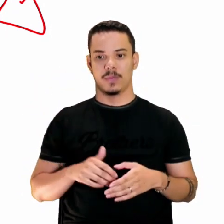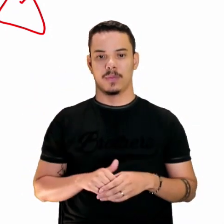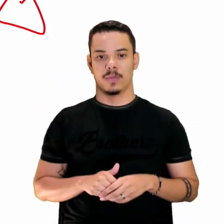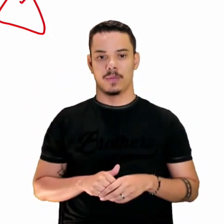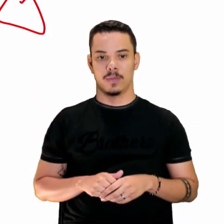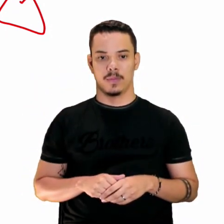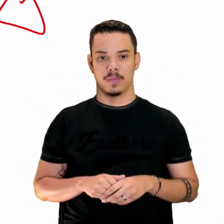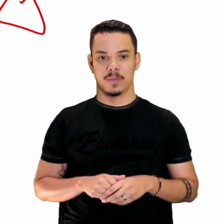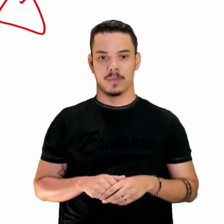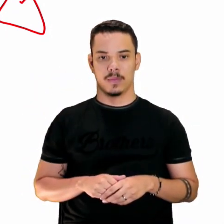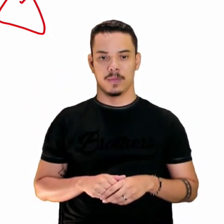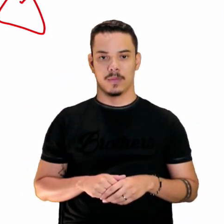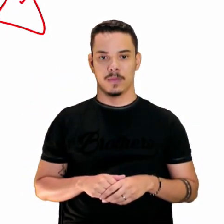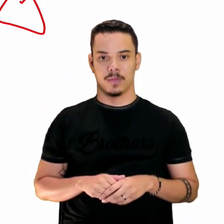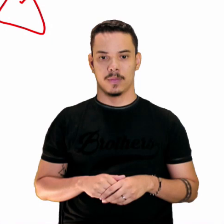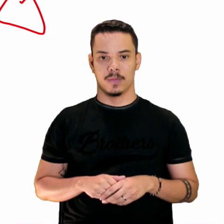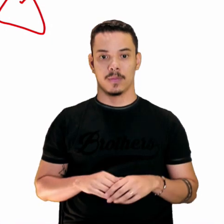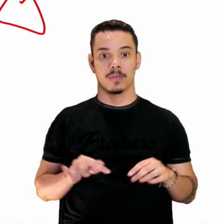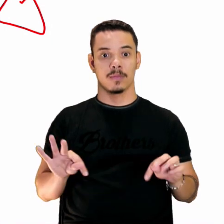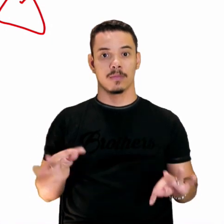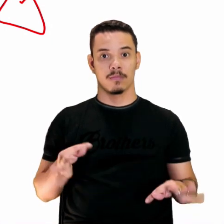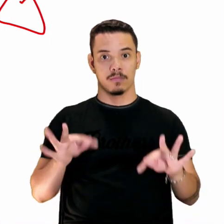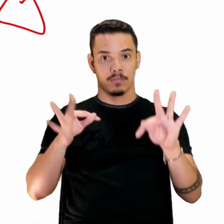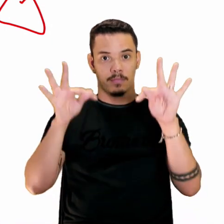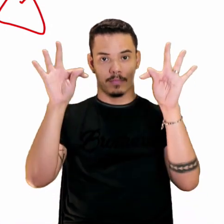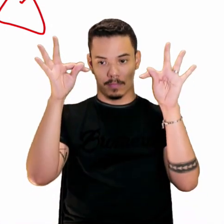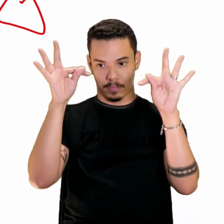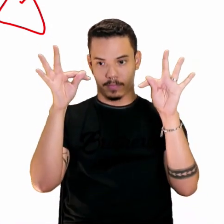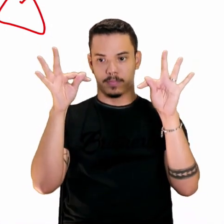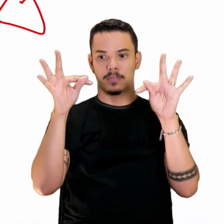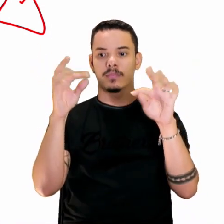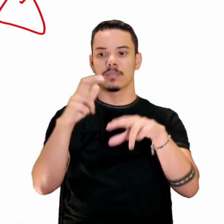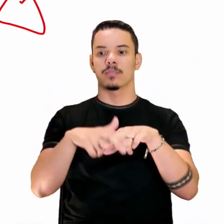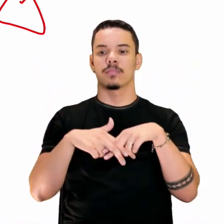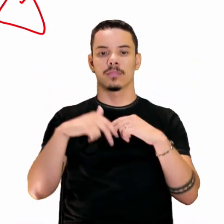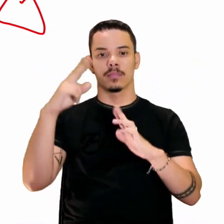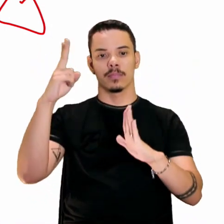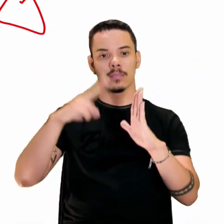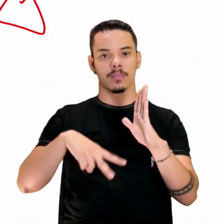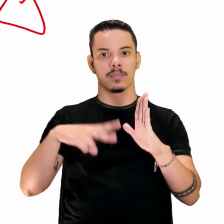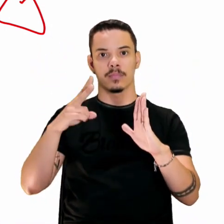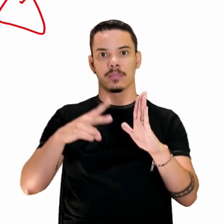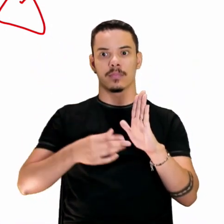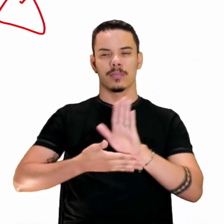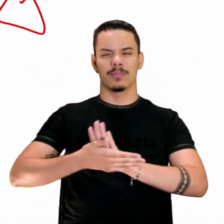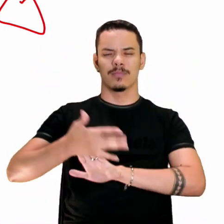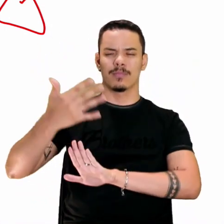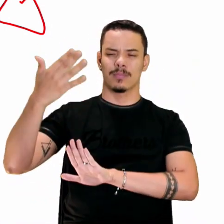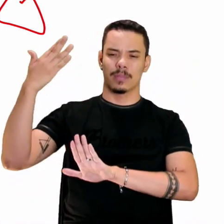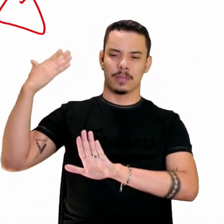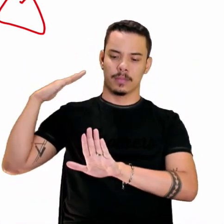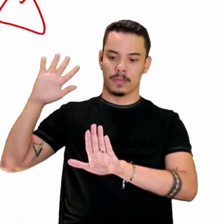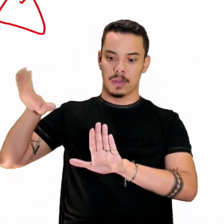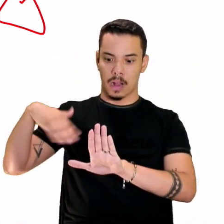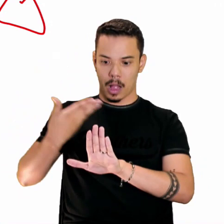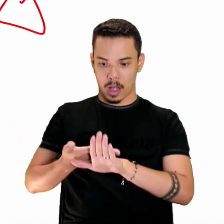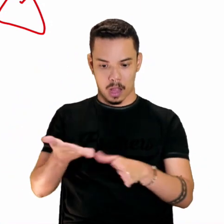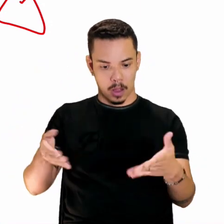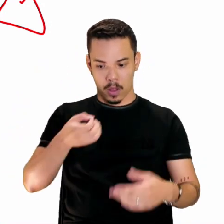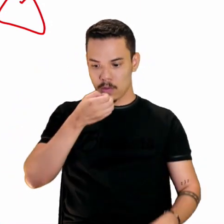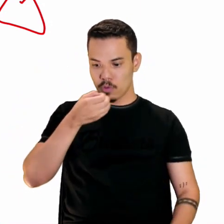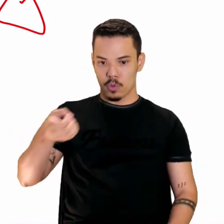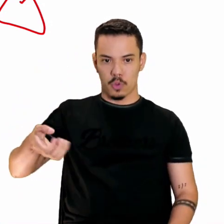De robô, né? A tecnologia. Foi uma releitura bem atual, né? Com os elementos